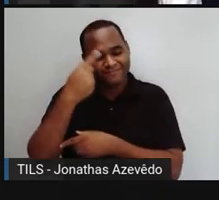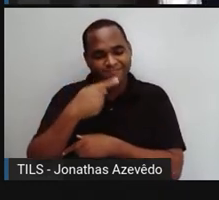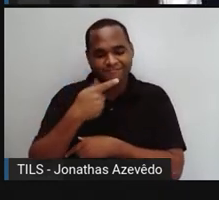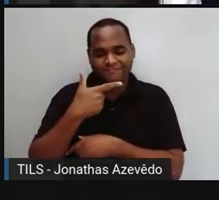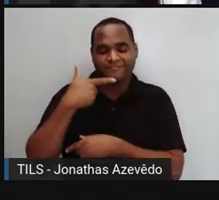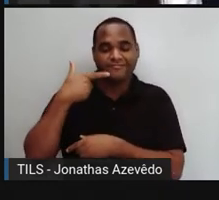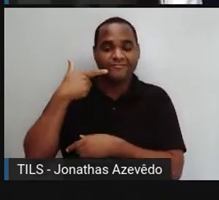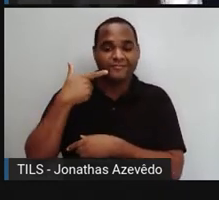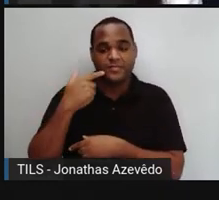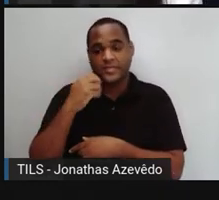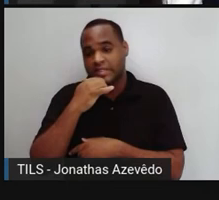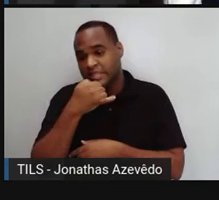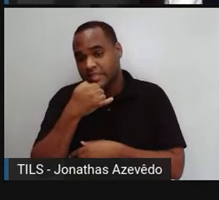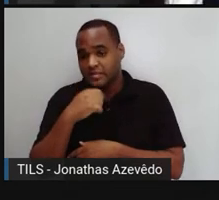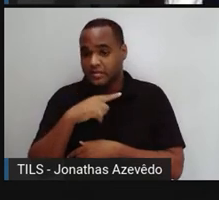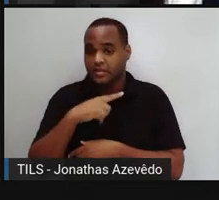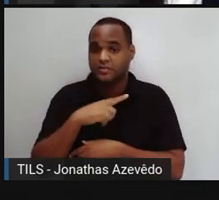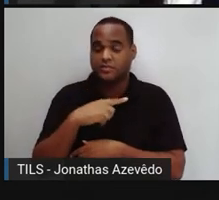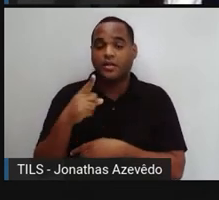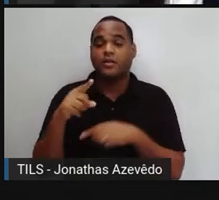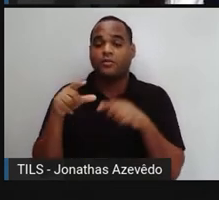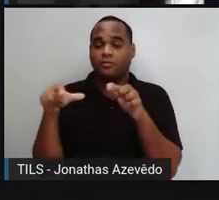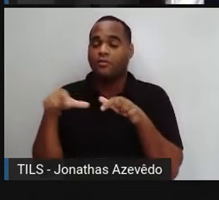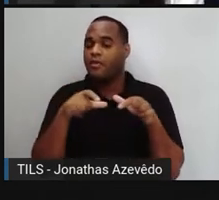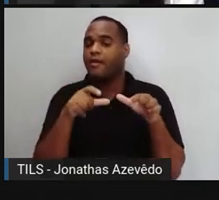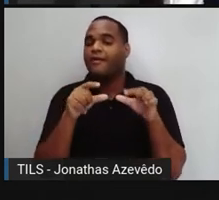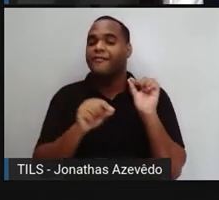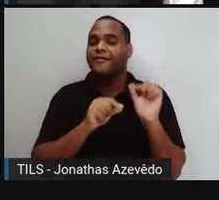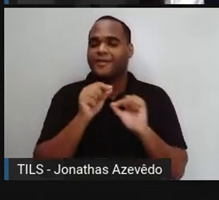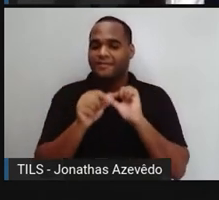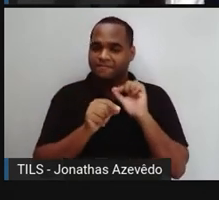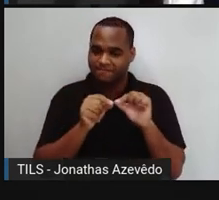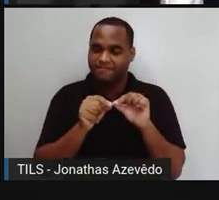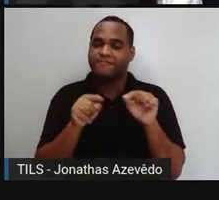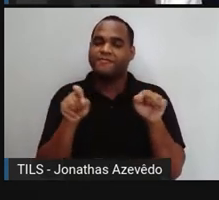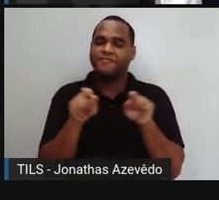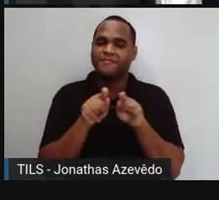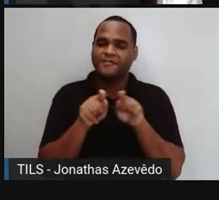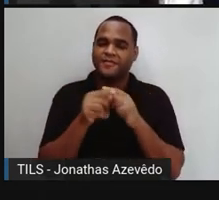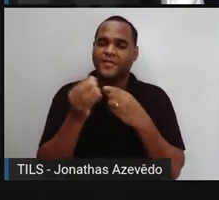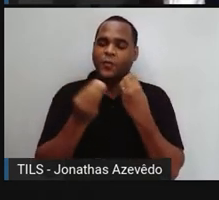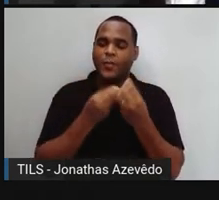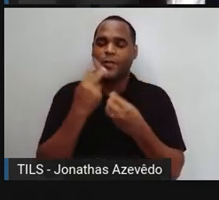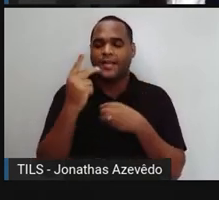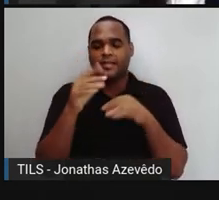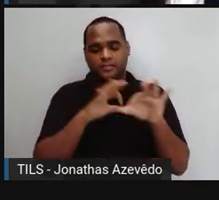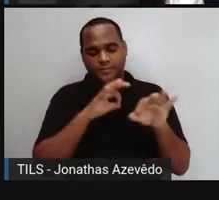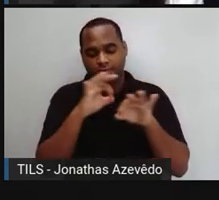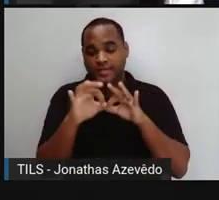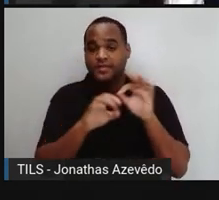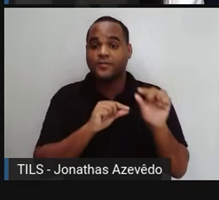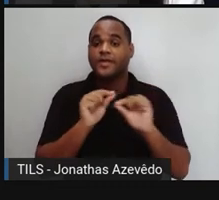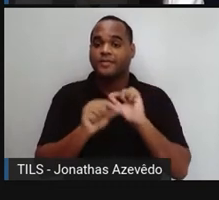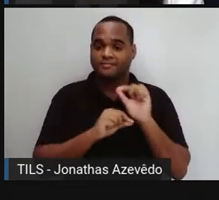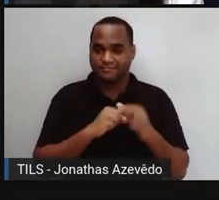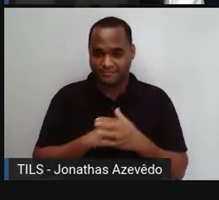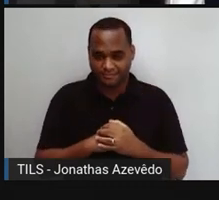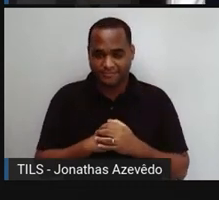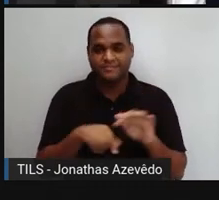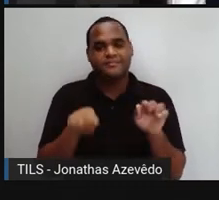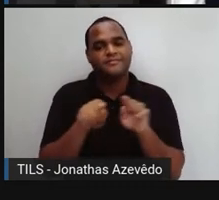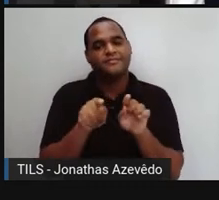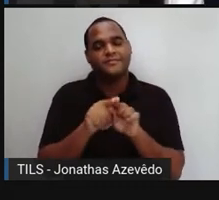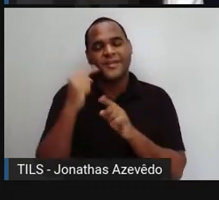o ambiente em que elas estão, a forma como elas estão organizadas, as